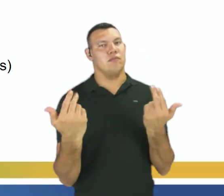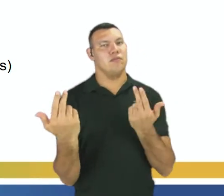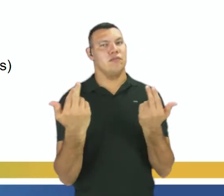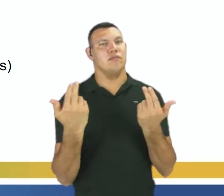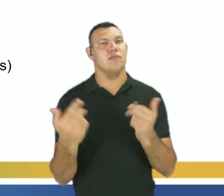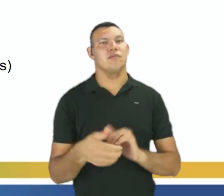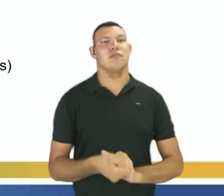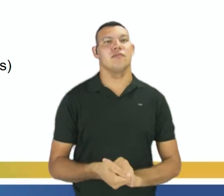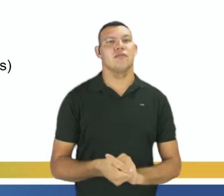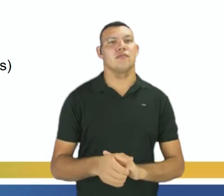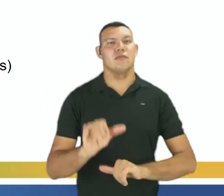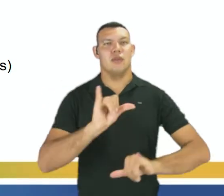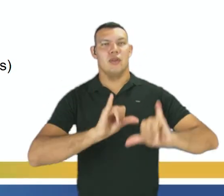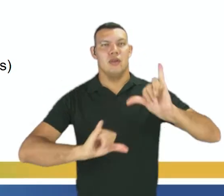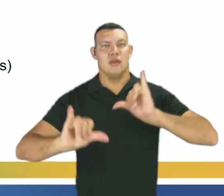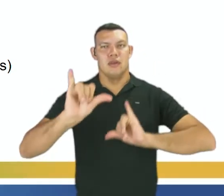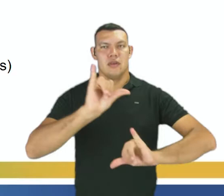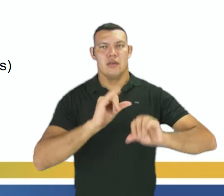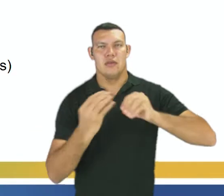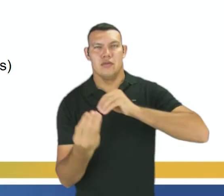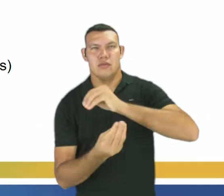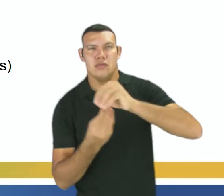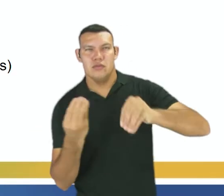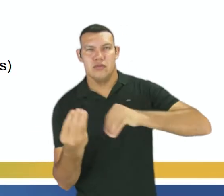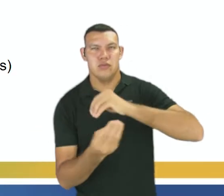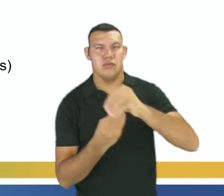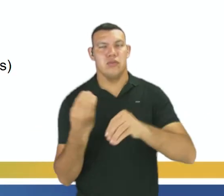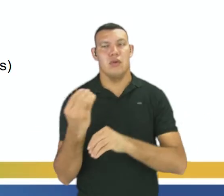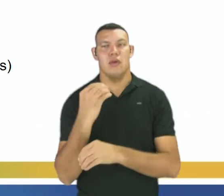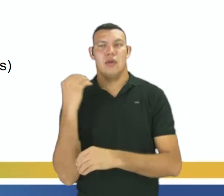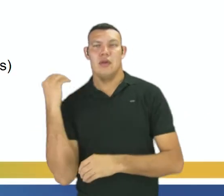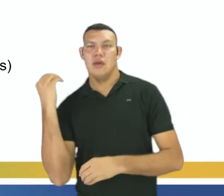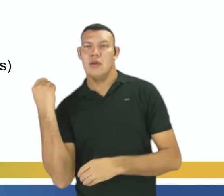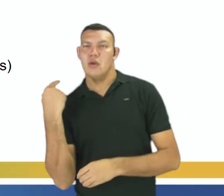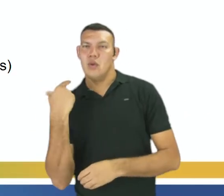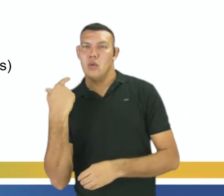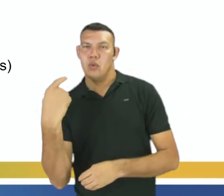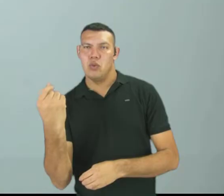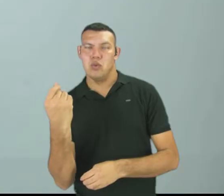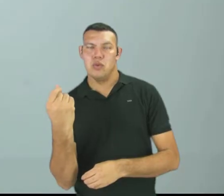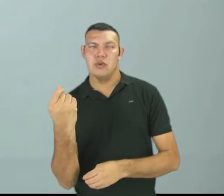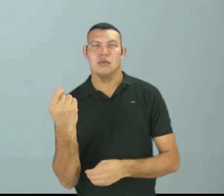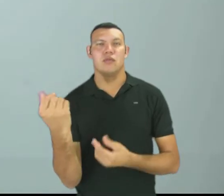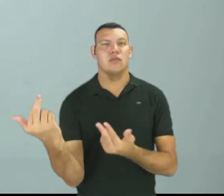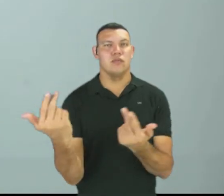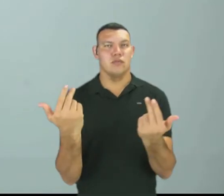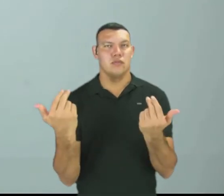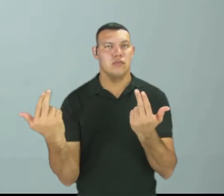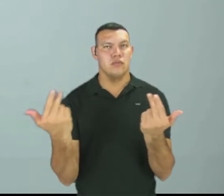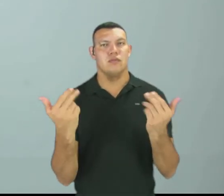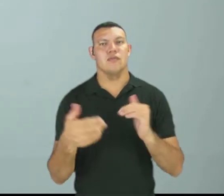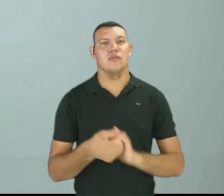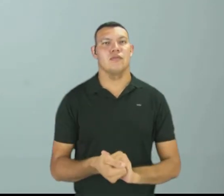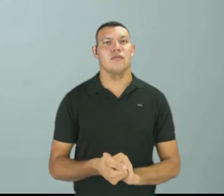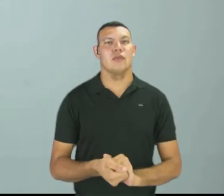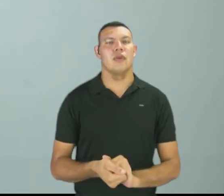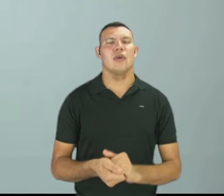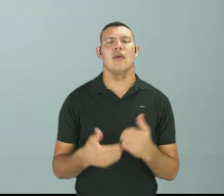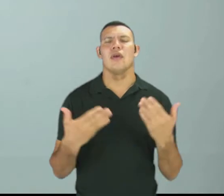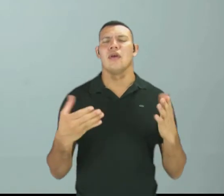Essas reações apresentam a mesma velocidade. Então, qual é a principal característica das reações